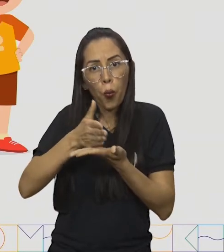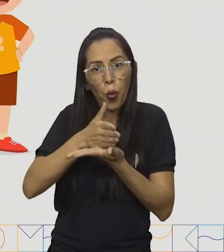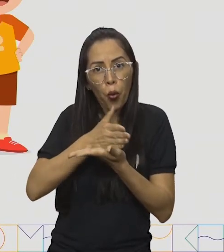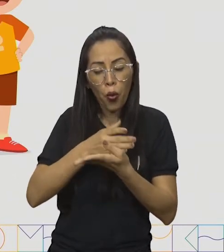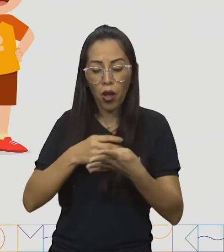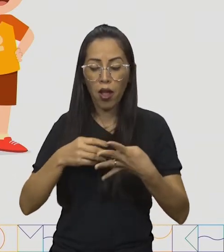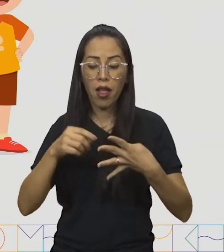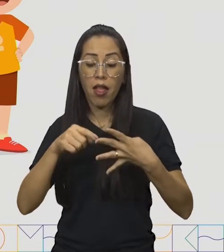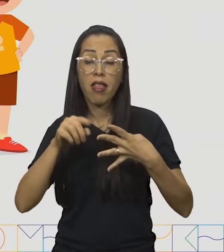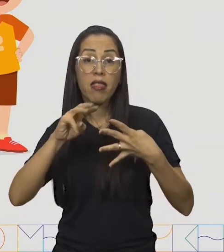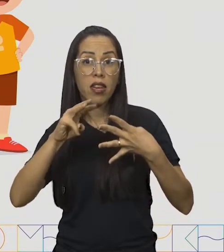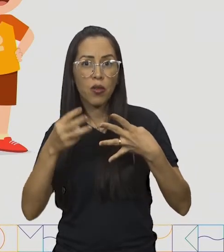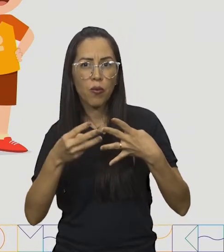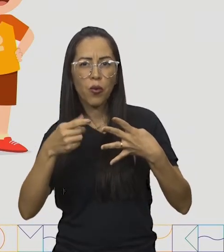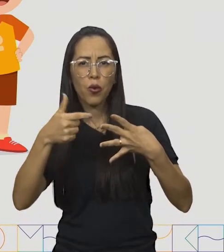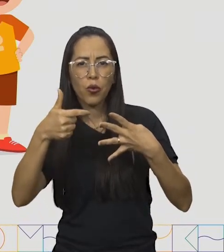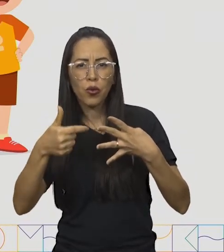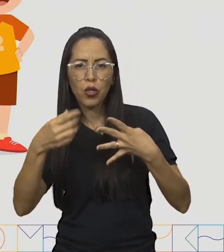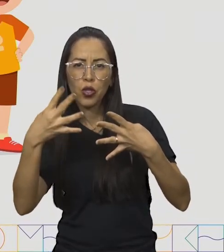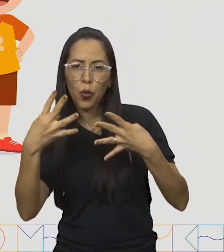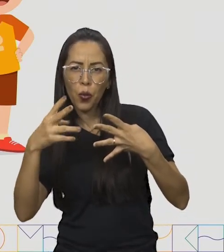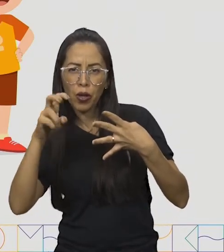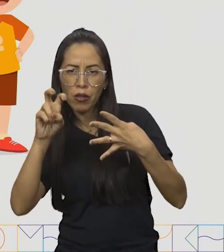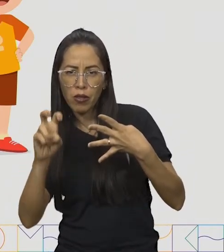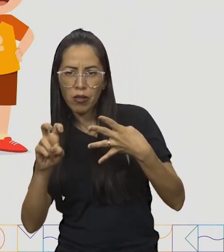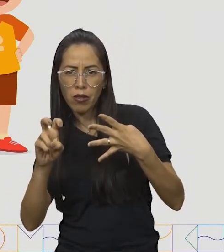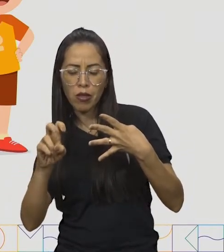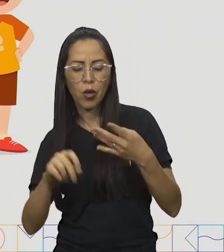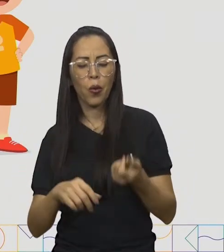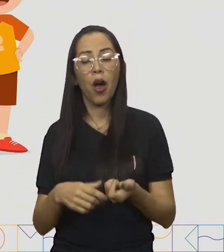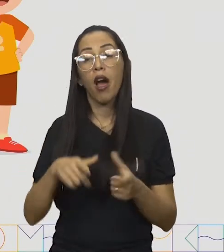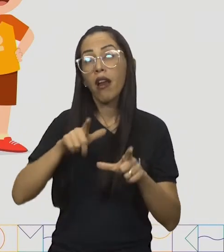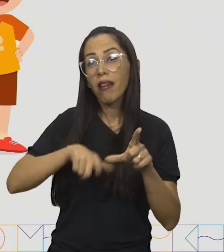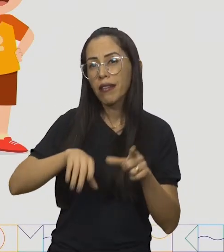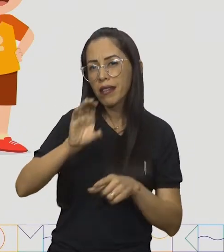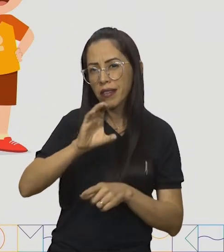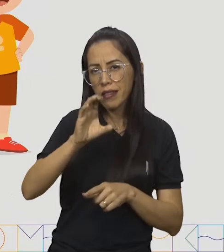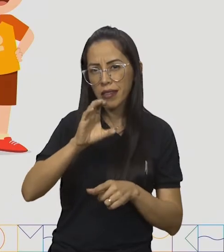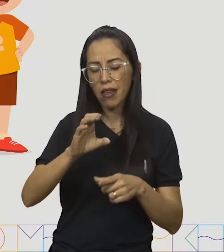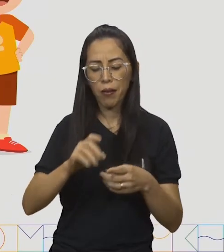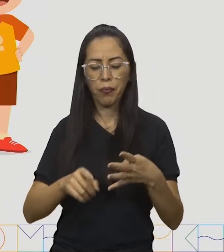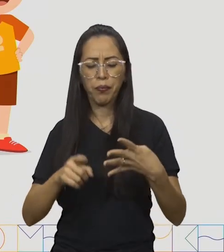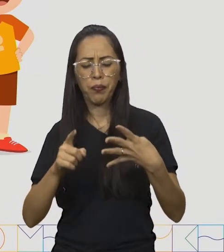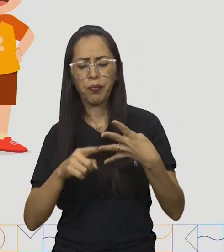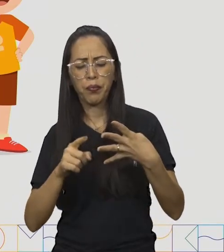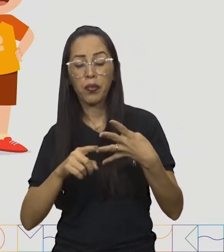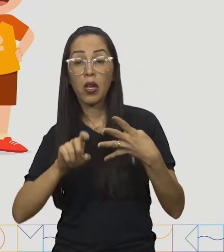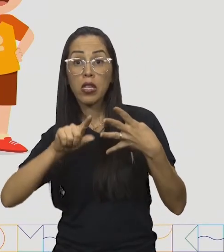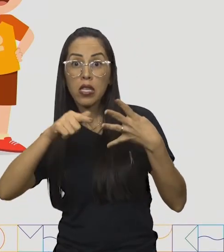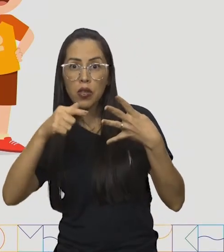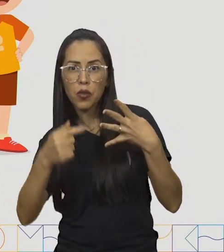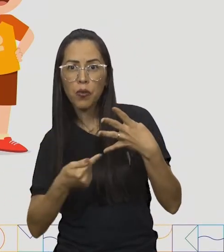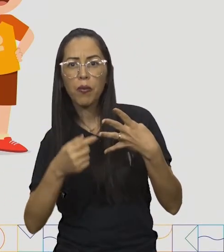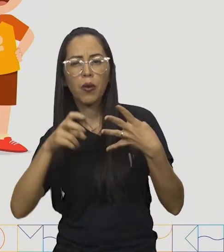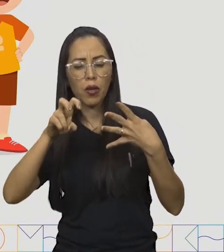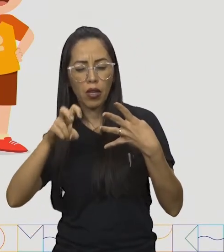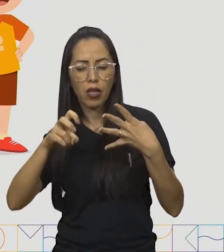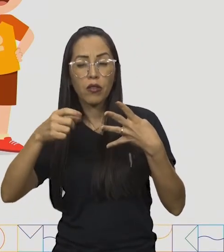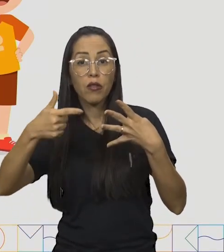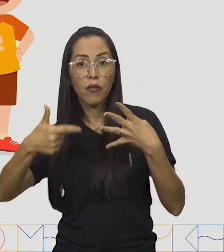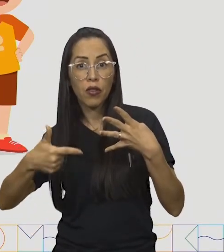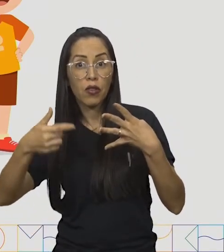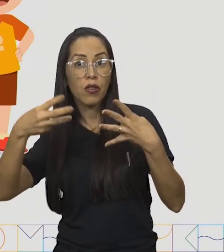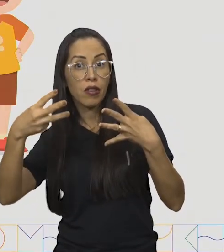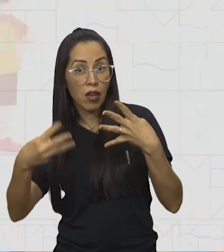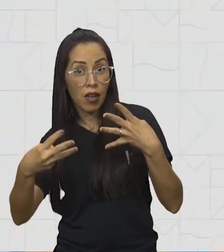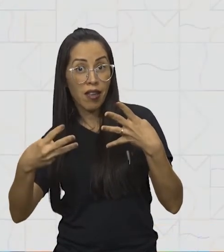três mil duzentos e quarenta e cinco. Na letra C, formamos o número sete mil quinhentos e